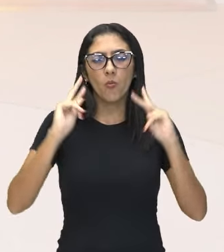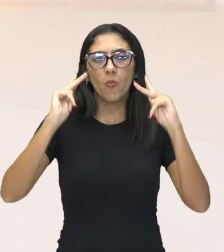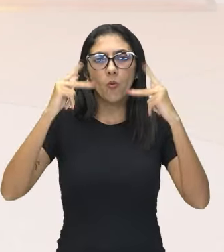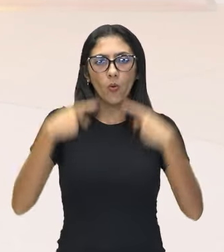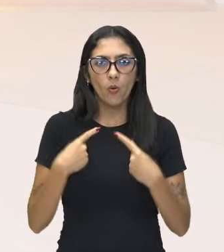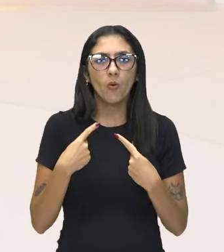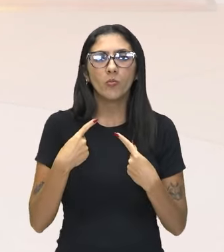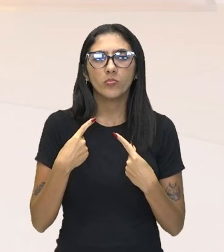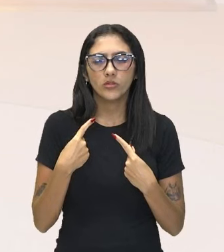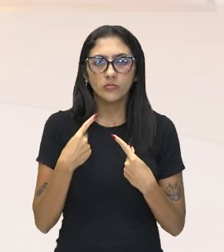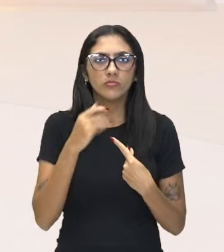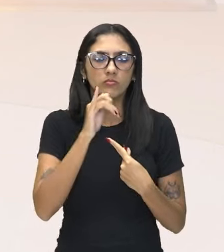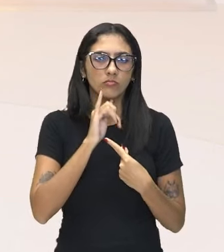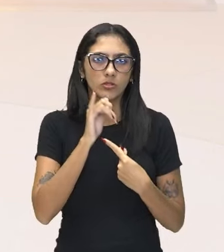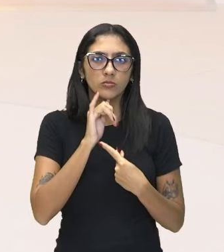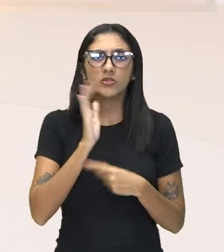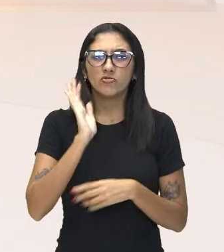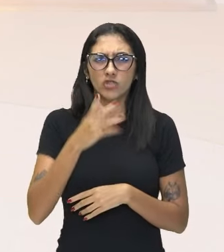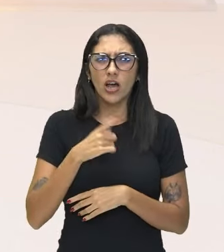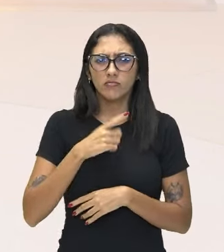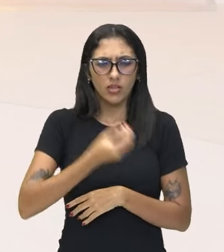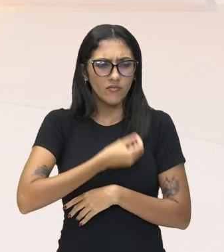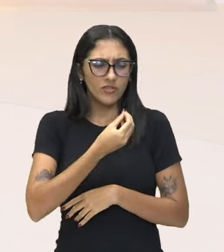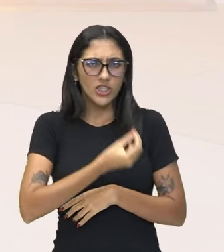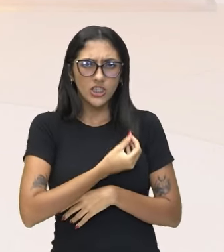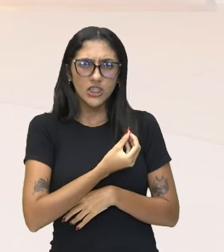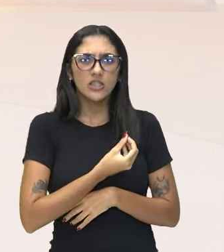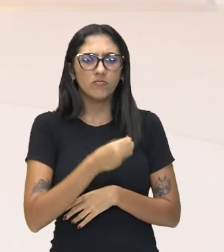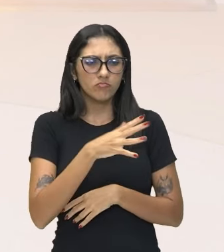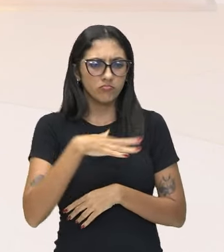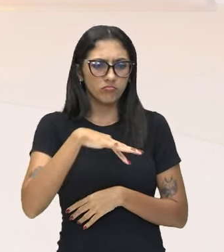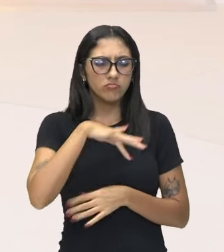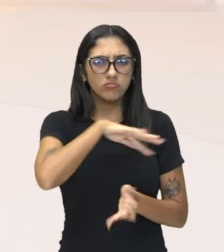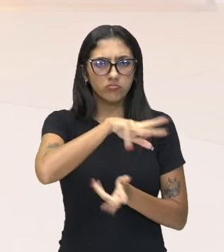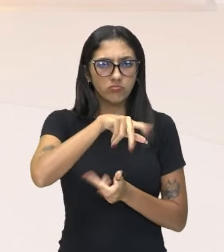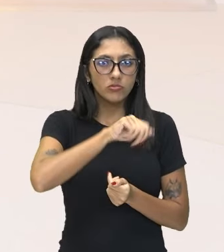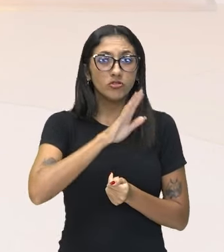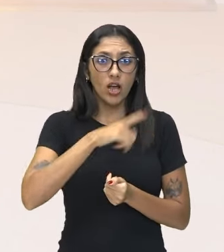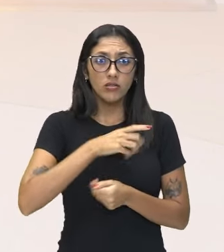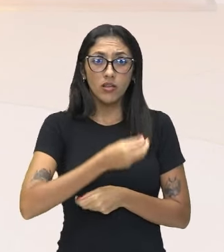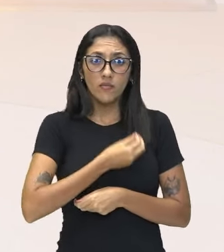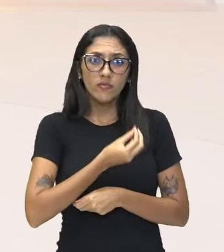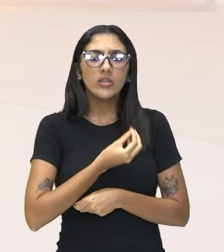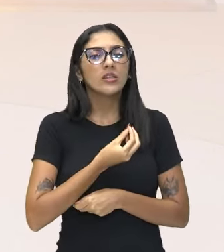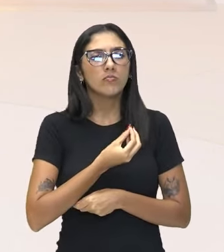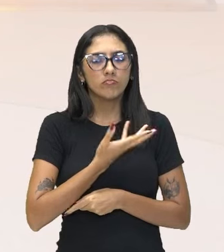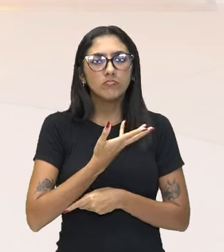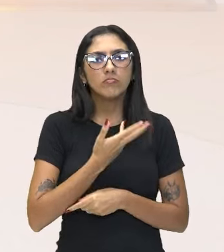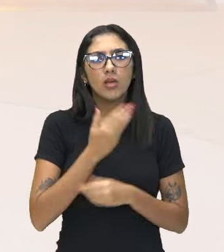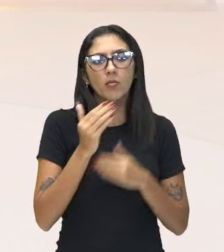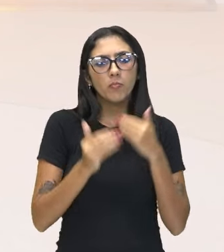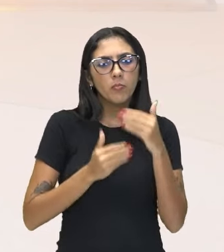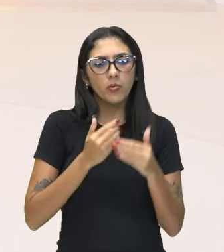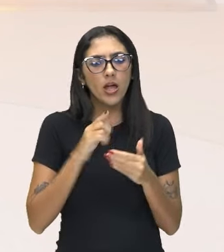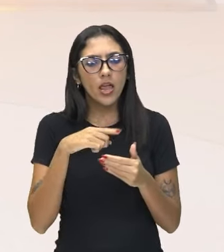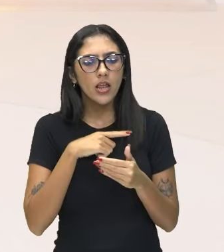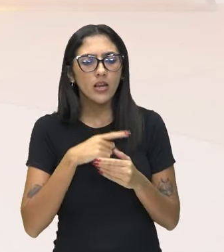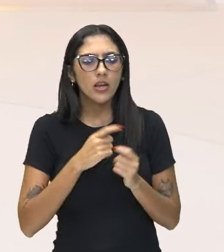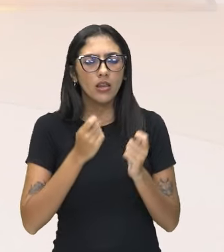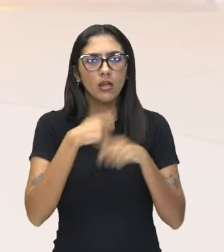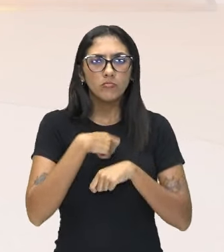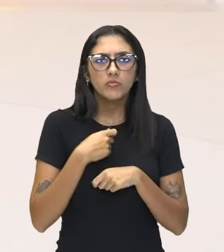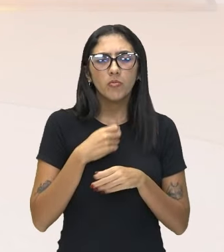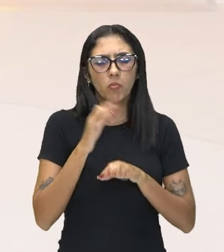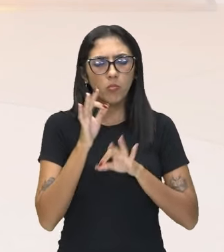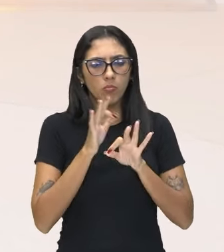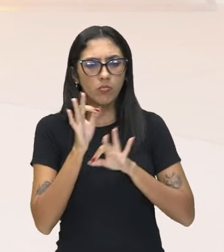olha o ser em si, já estou aí, jogado no mundo, ele começa a fazer o quê? A se construir.